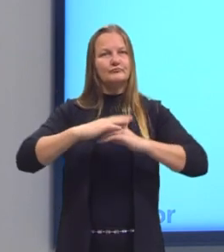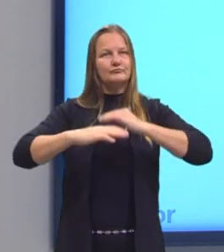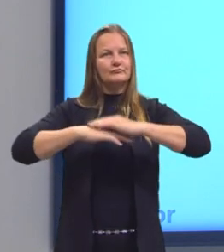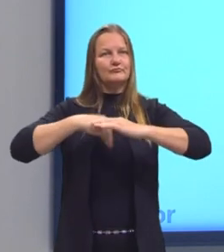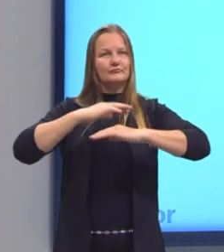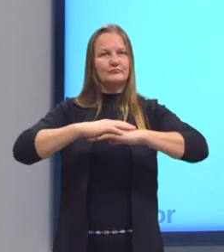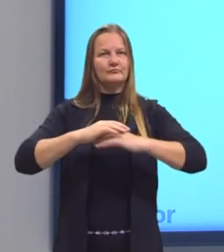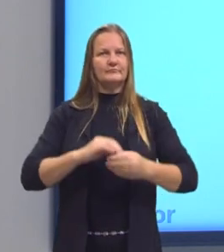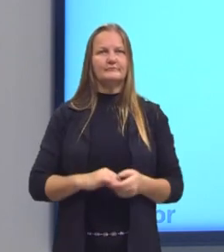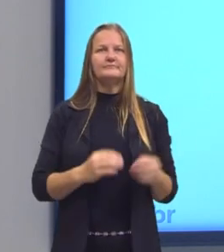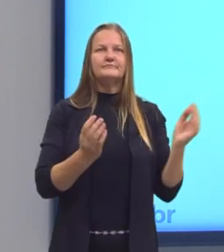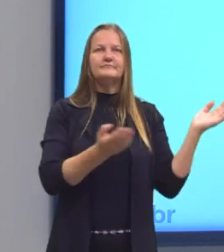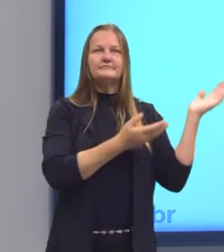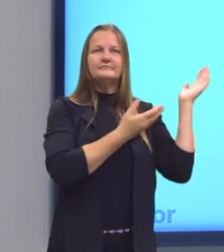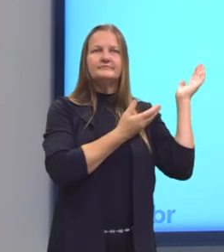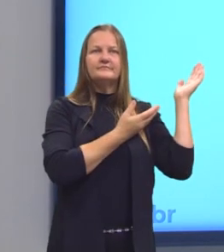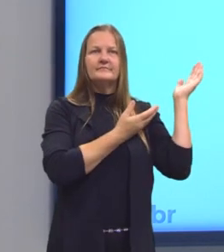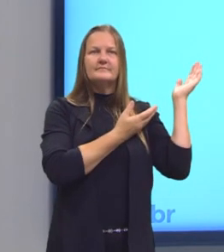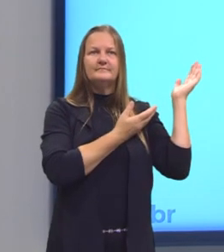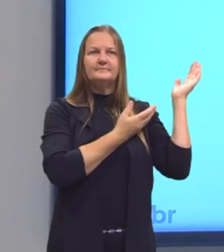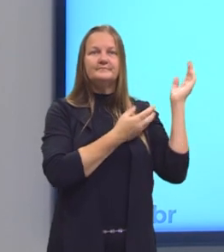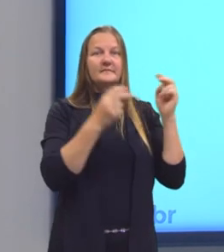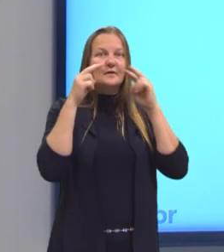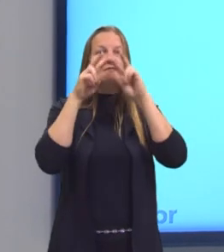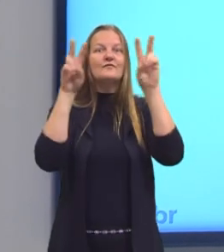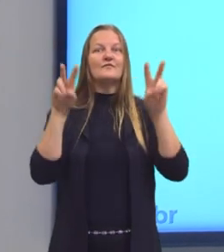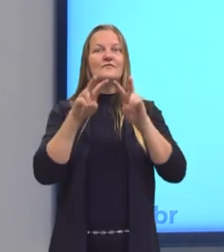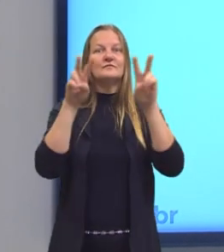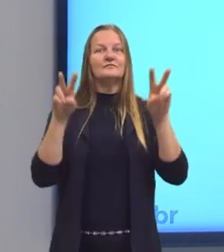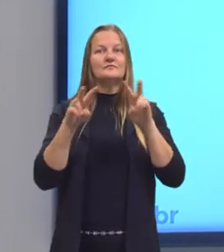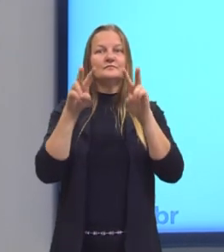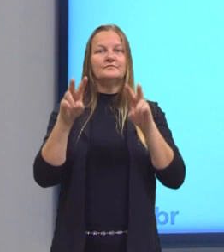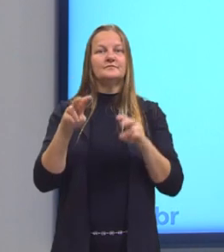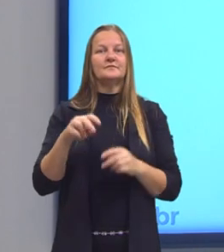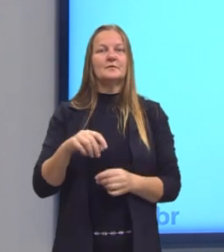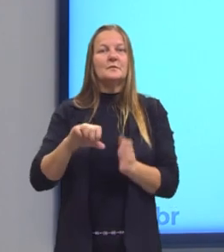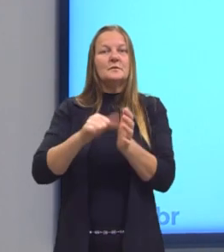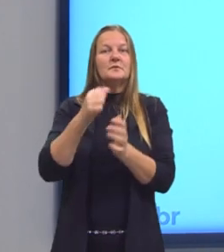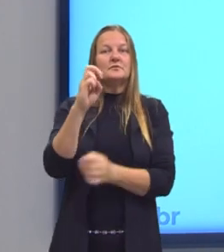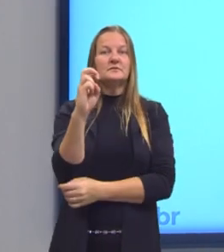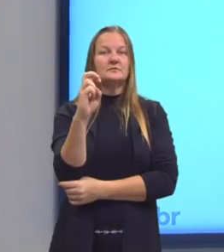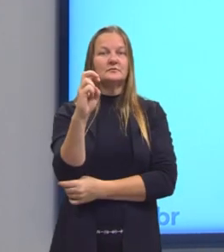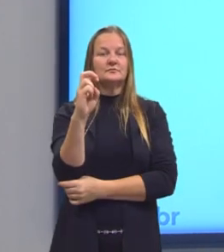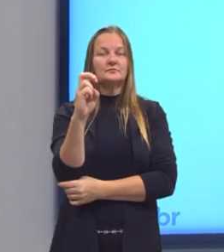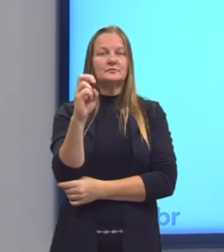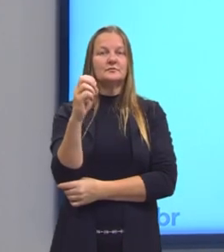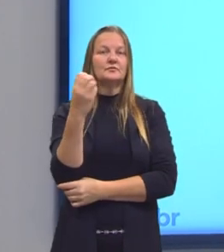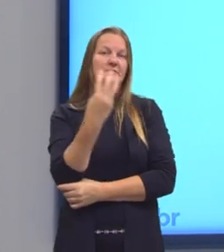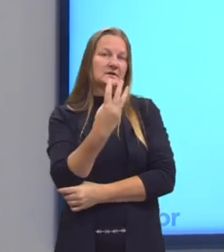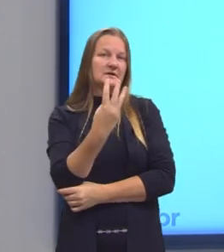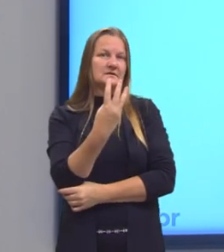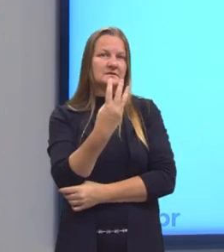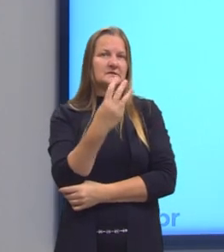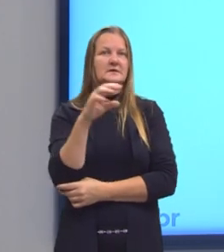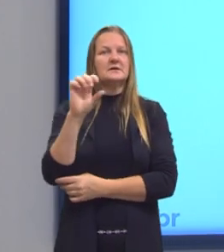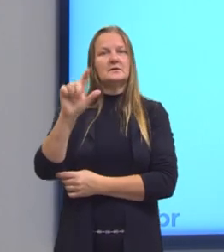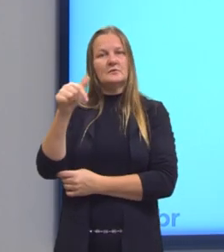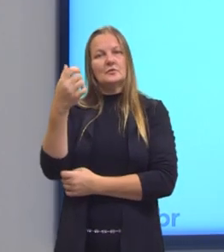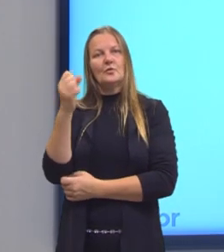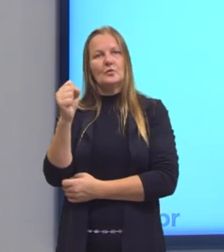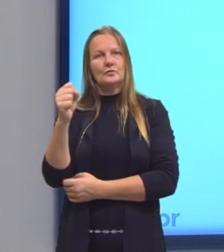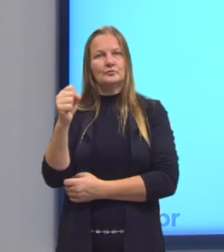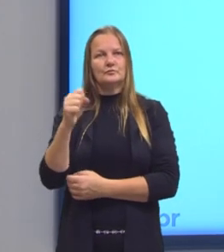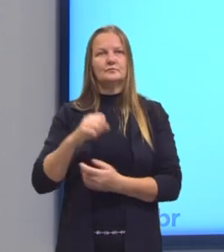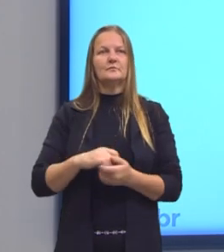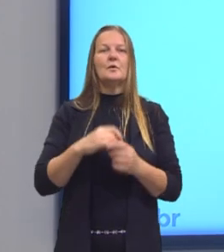Aqui eu coloquei, então, os primeiros cinco múltiplos do três e do oito. Então, mesma coisa,